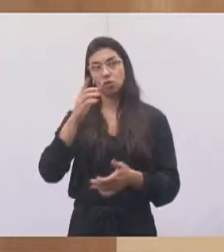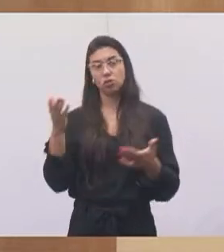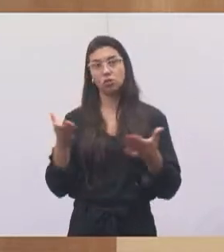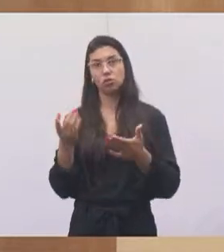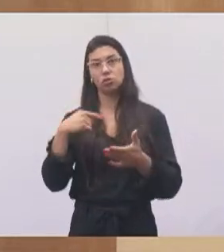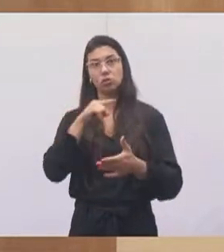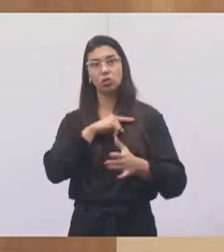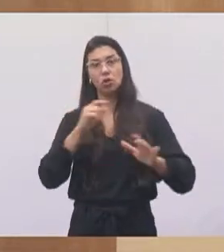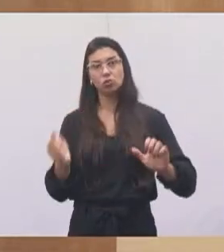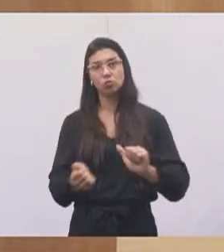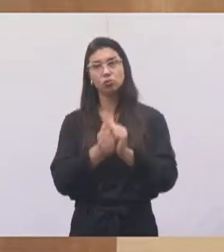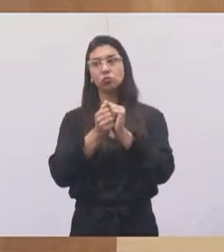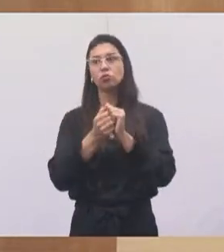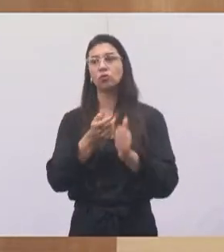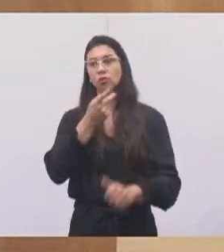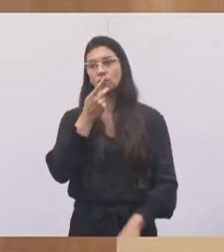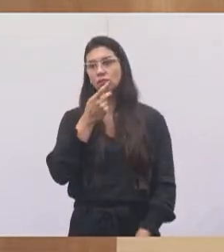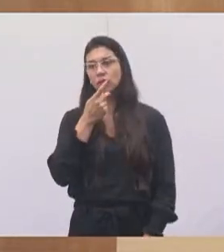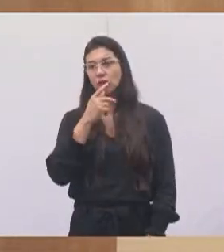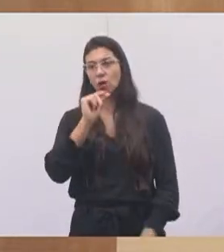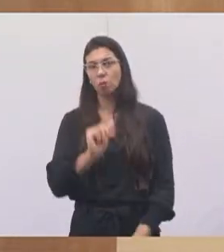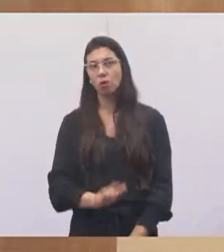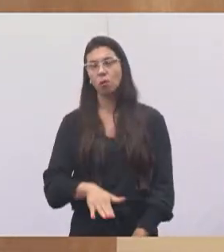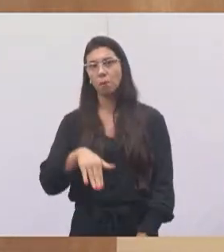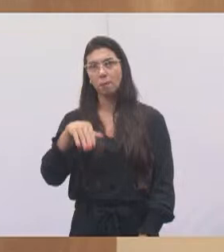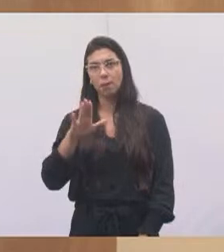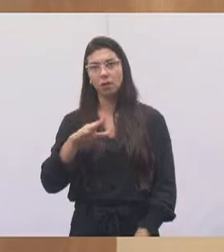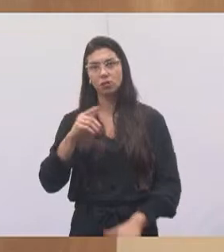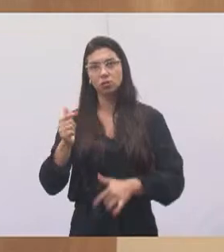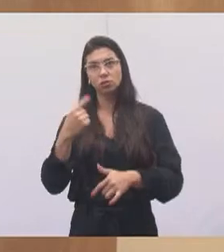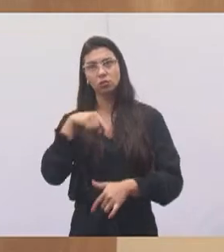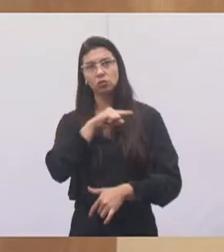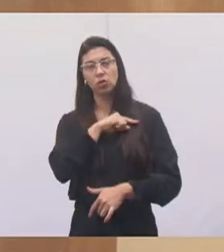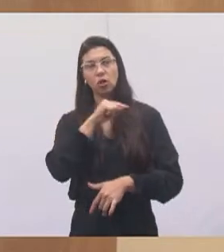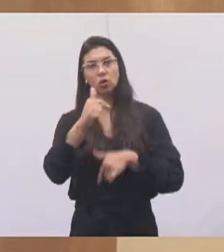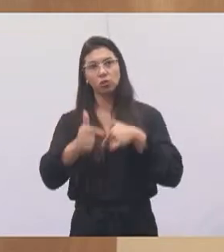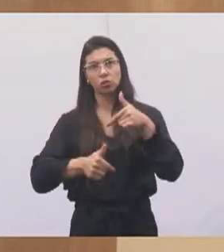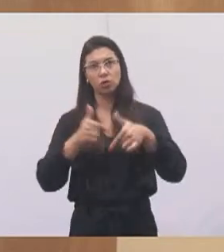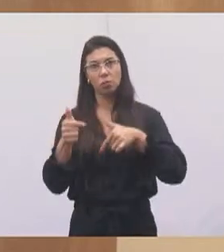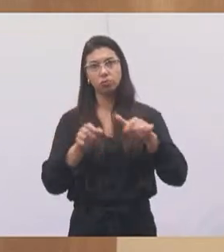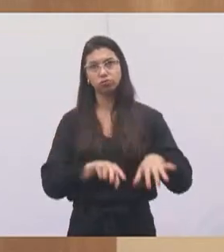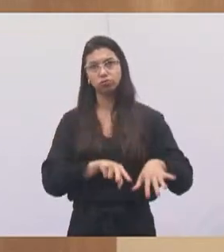para falar um pouco mais do nosso trabalho durante a semana,